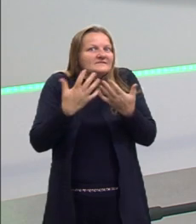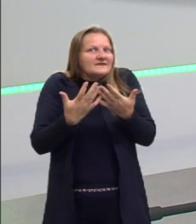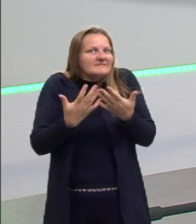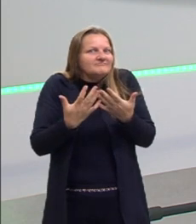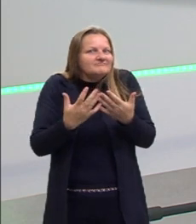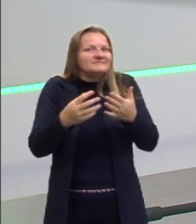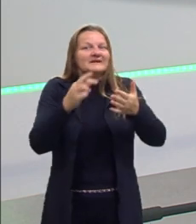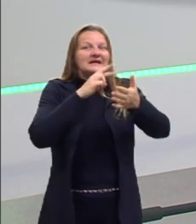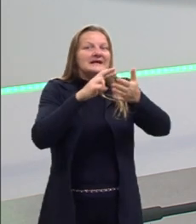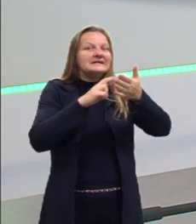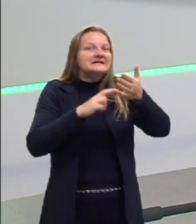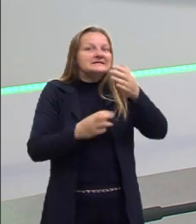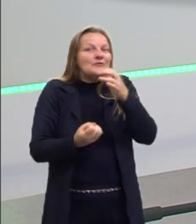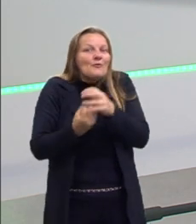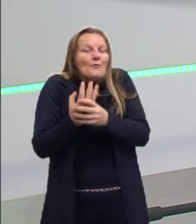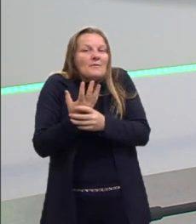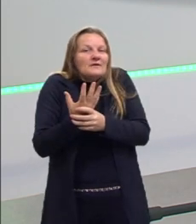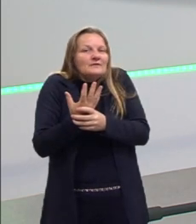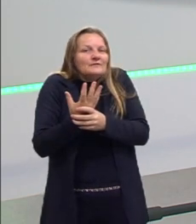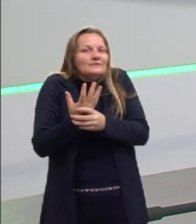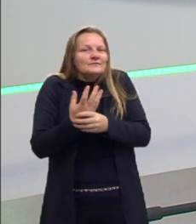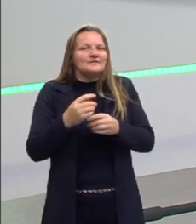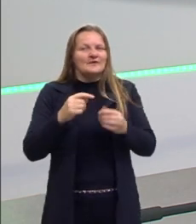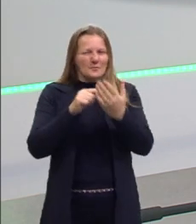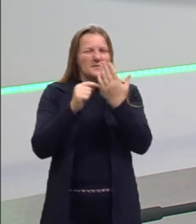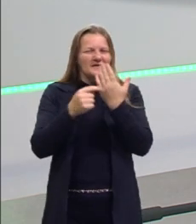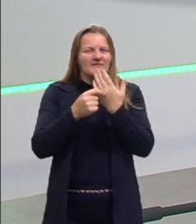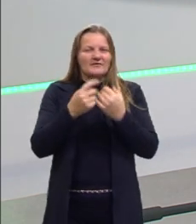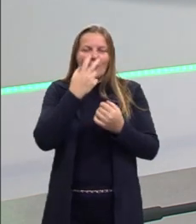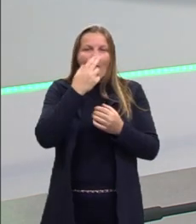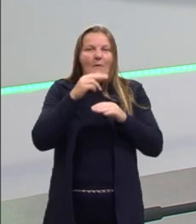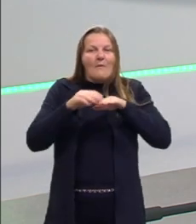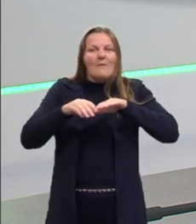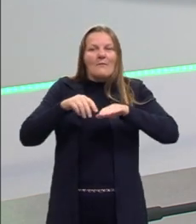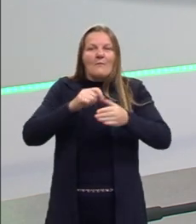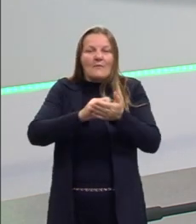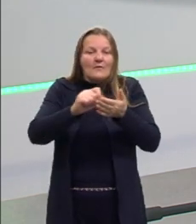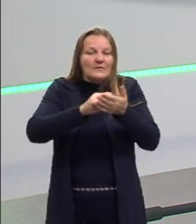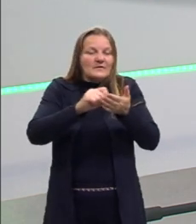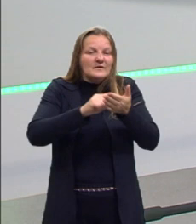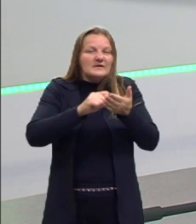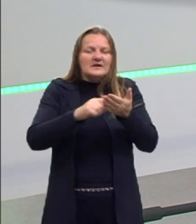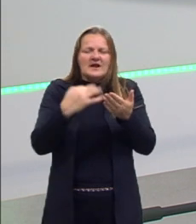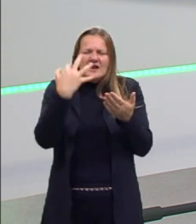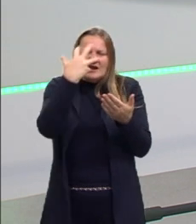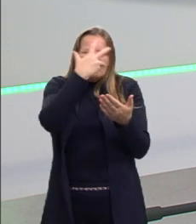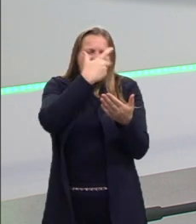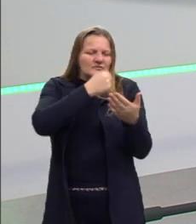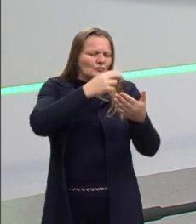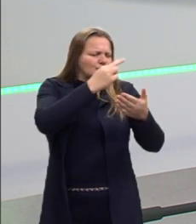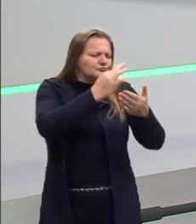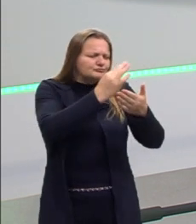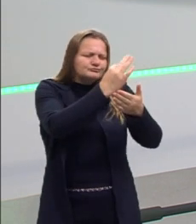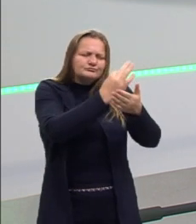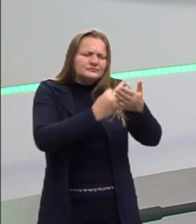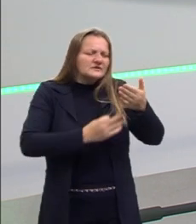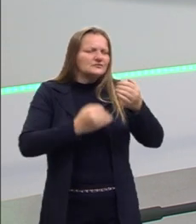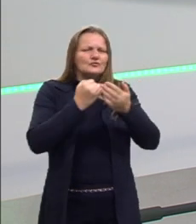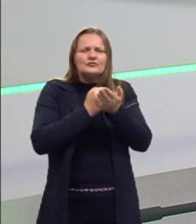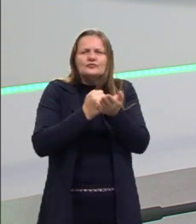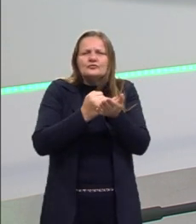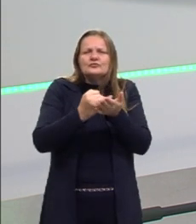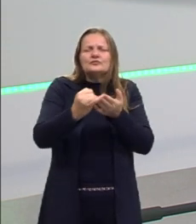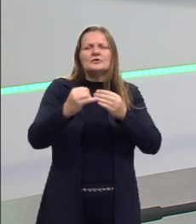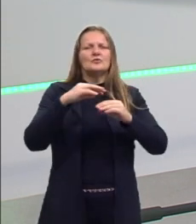Lá na nossa pedra de tropeço, quando a gente está escrevendo um texto lindo, maravilhoso, com uma introdução bem feita,